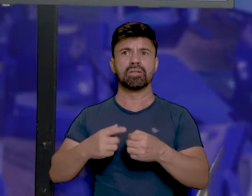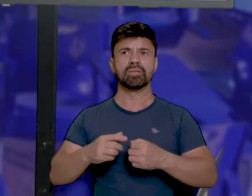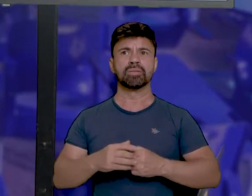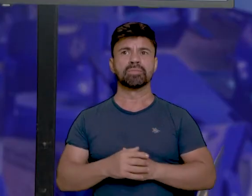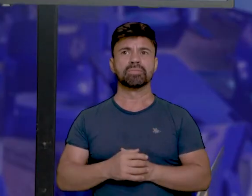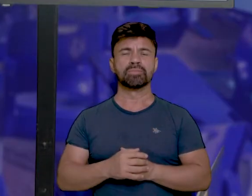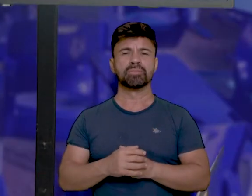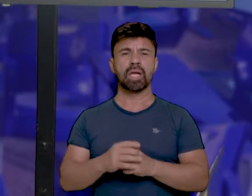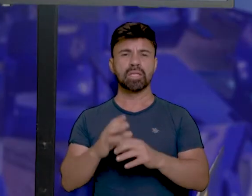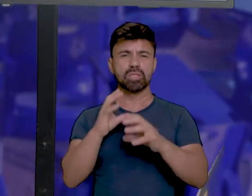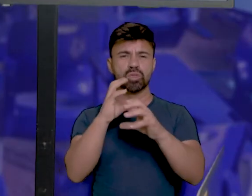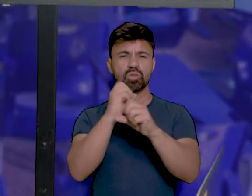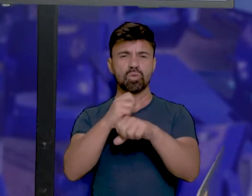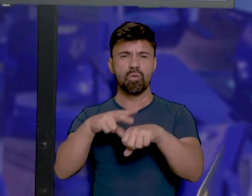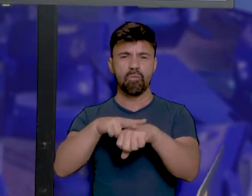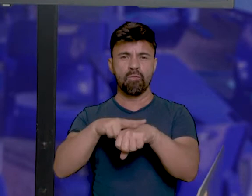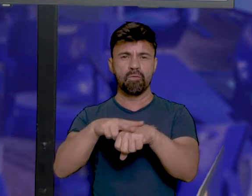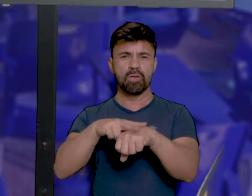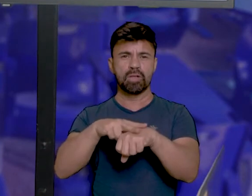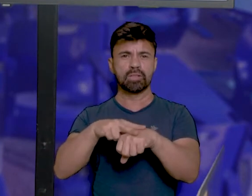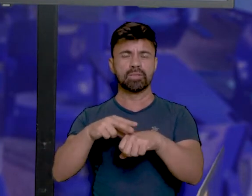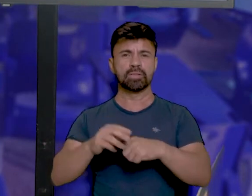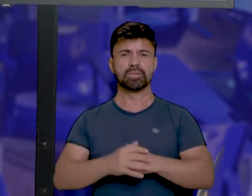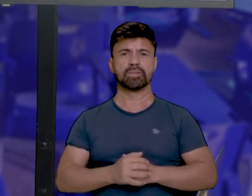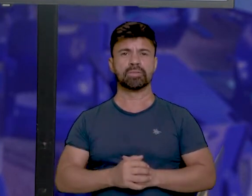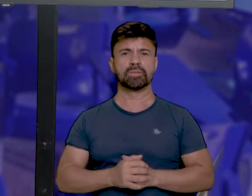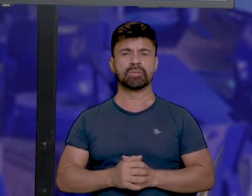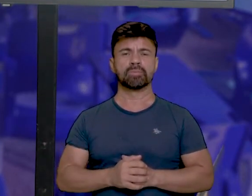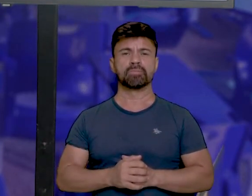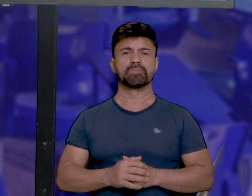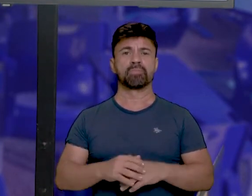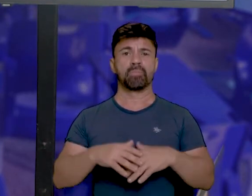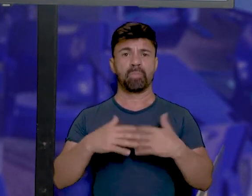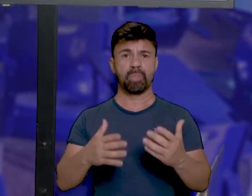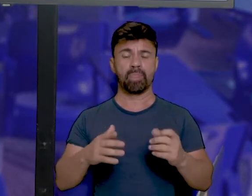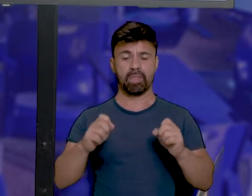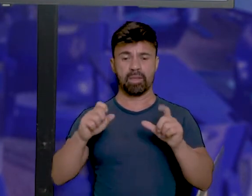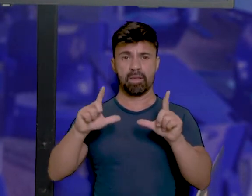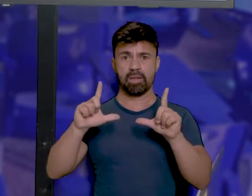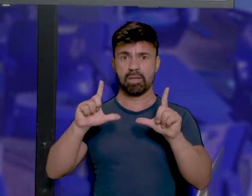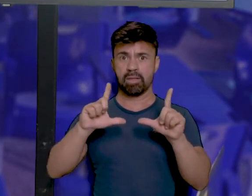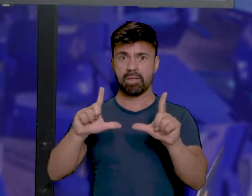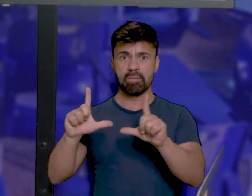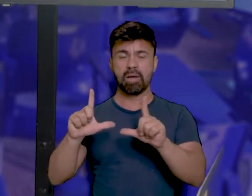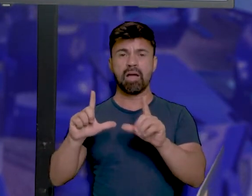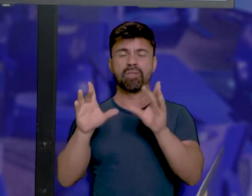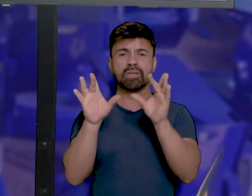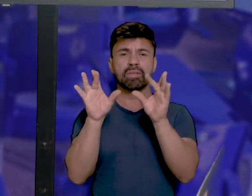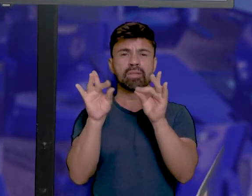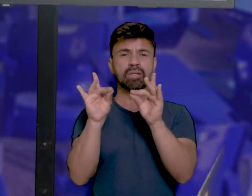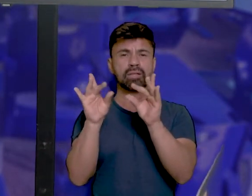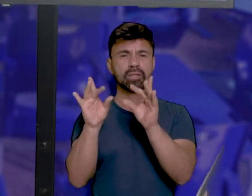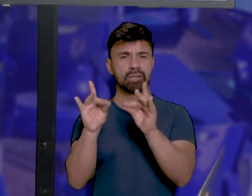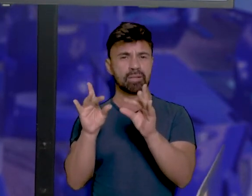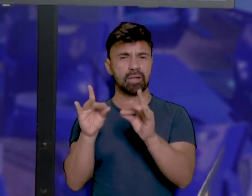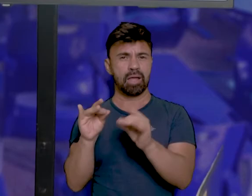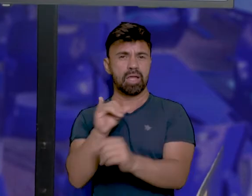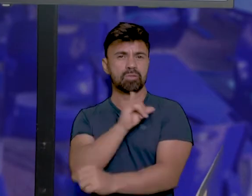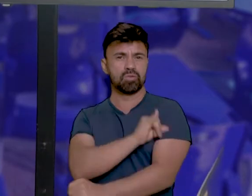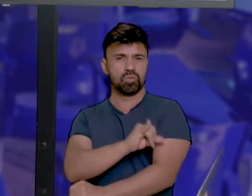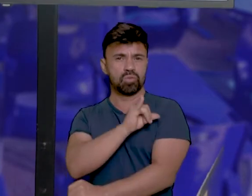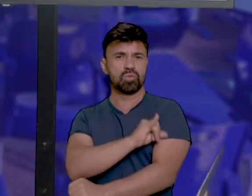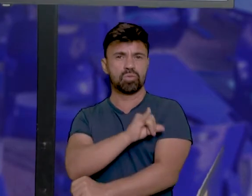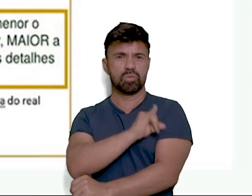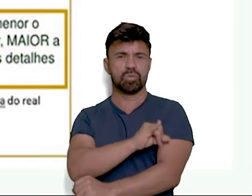escuro. Verde escuro. Então, essa imagem, ela vai detalhar mais o mapa do Rio de Janeiro.